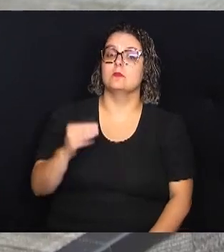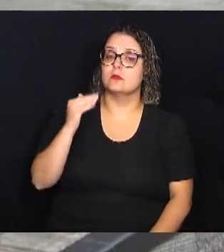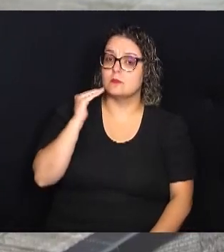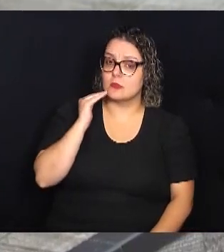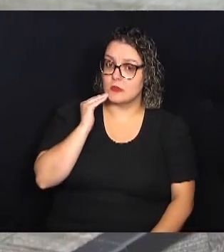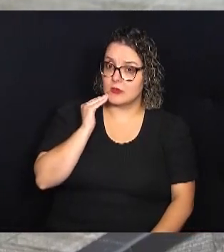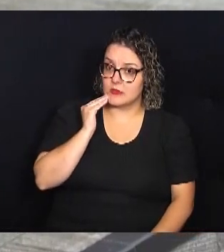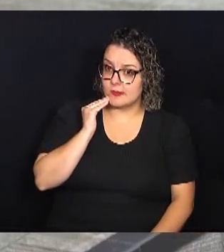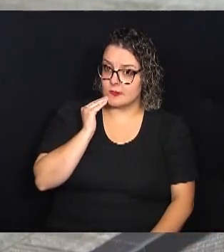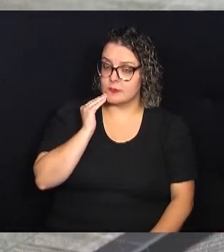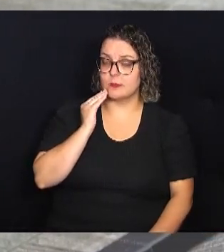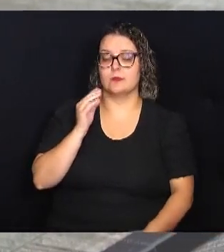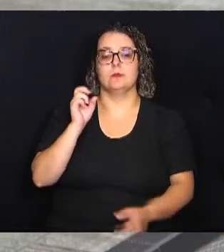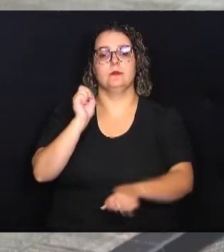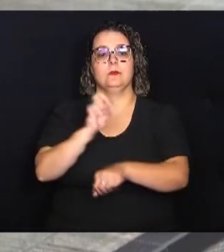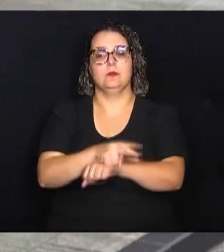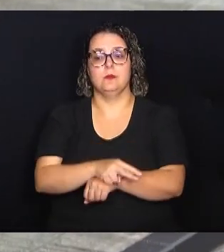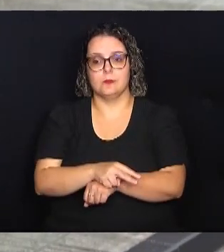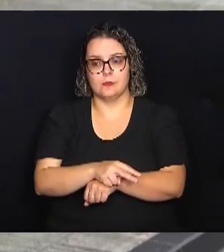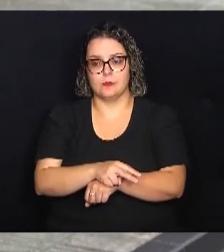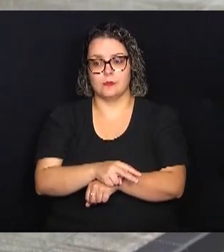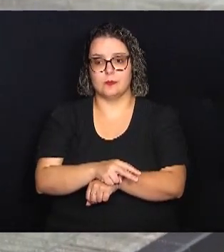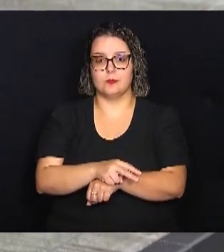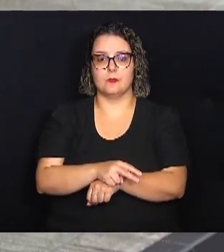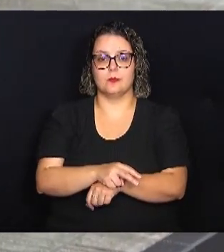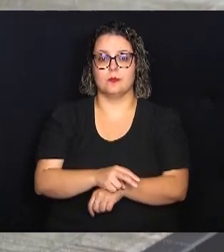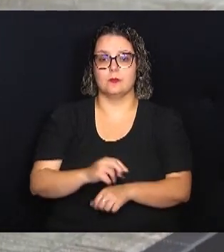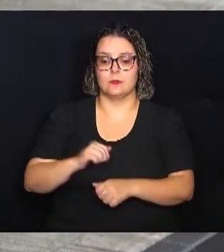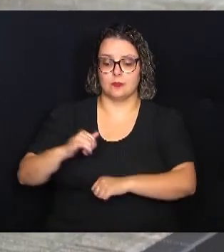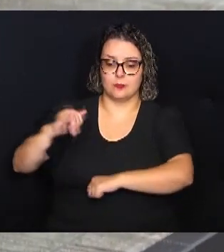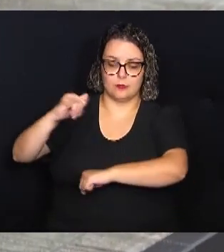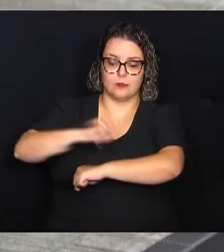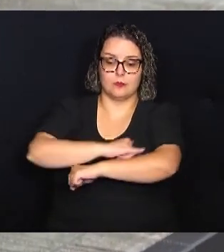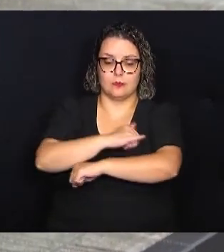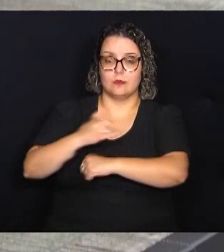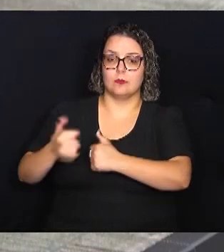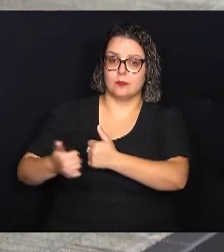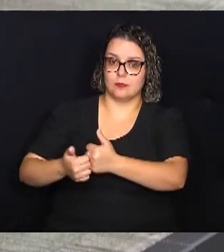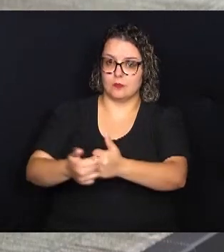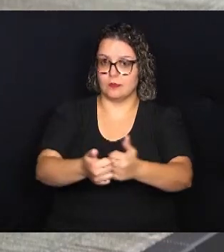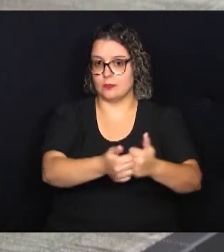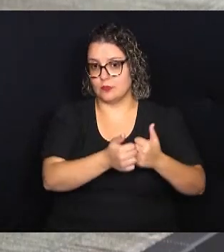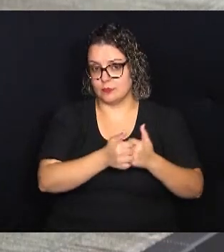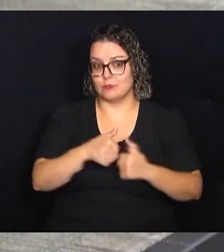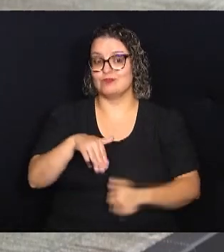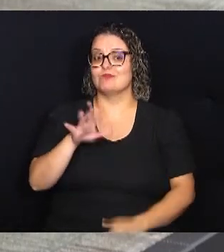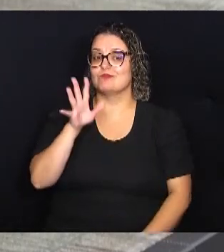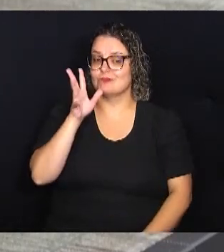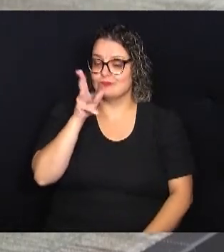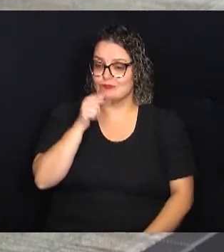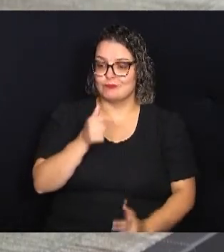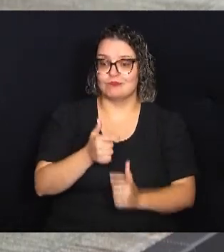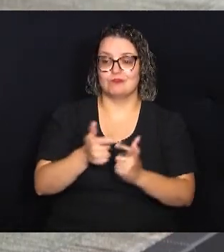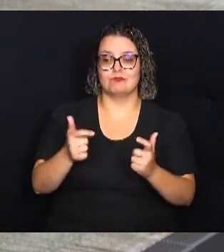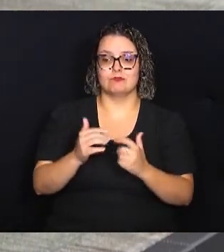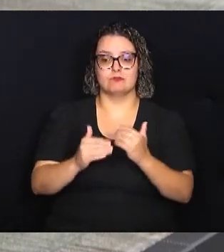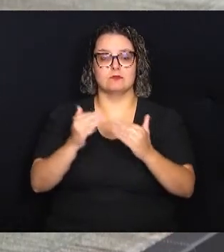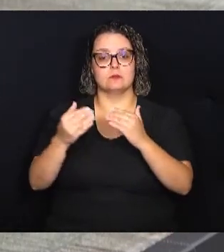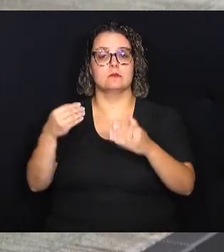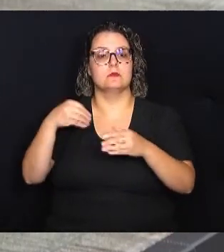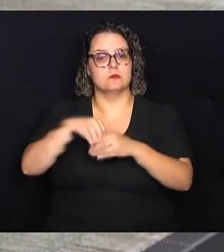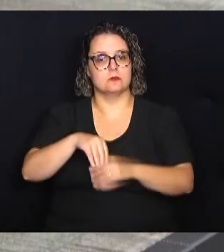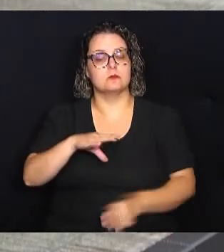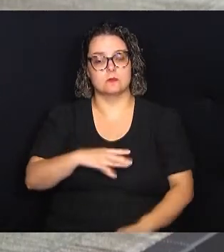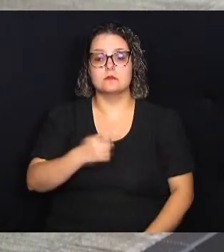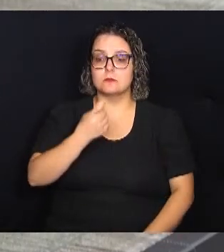na região do entorno do aeroporto de Viracopos. A região do entorno de Viracopos é uma das regiões que mais demorou para crescer dentro da cidade de